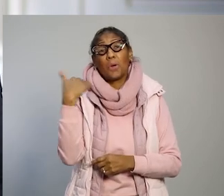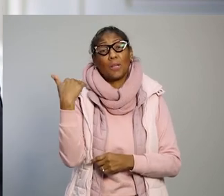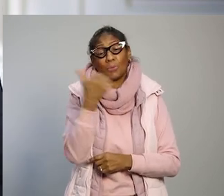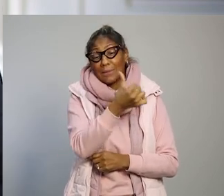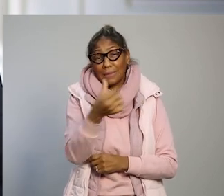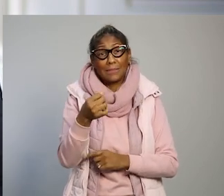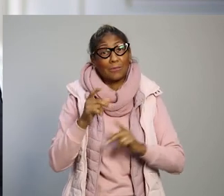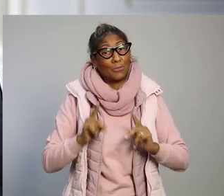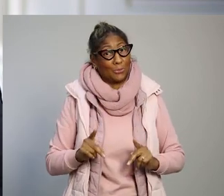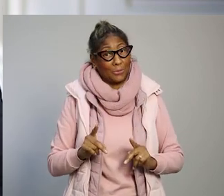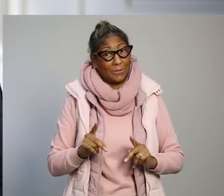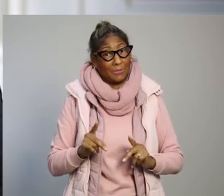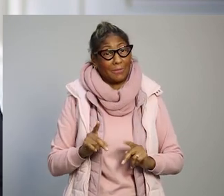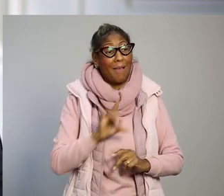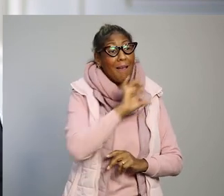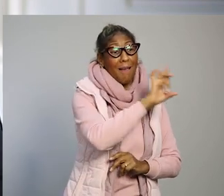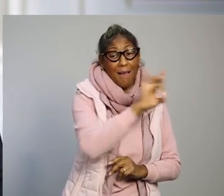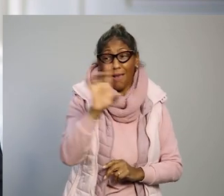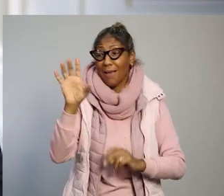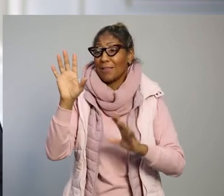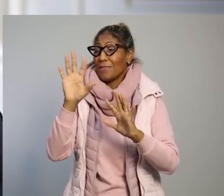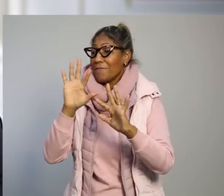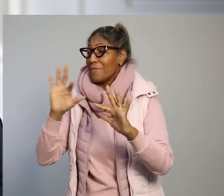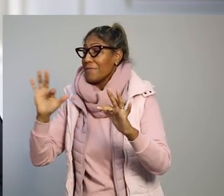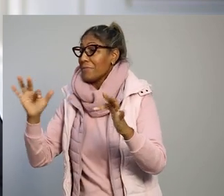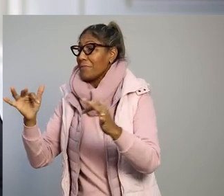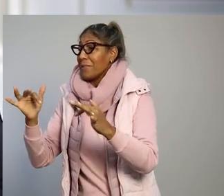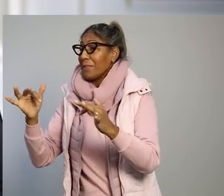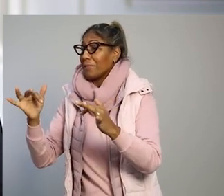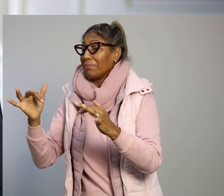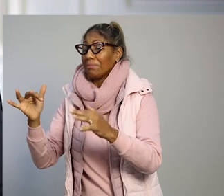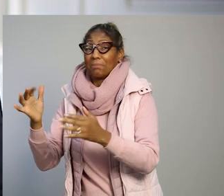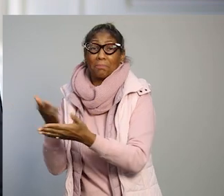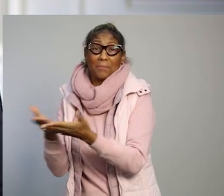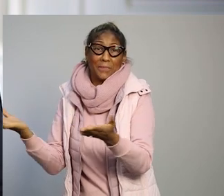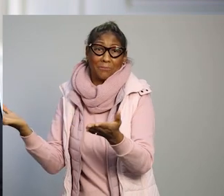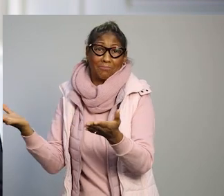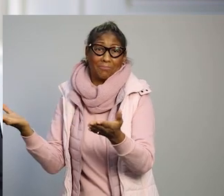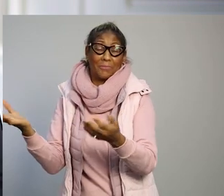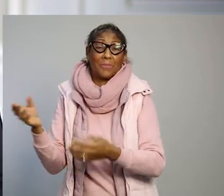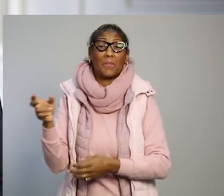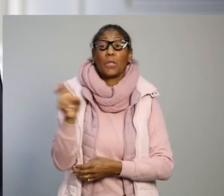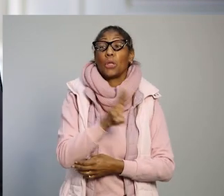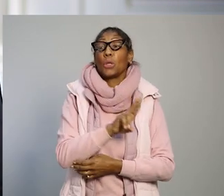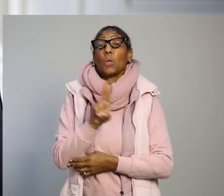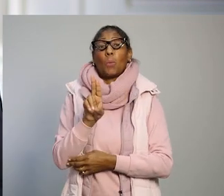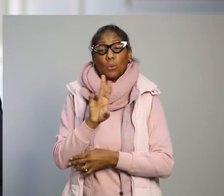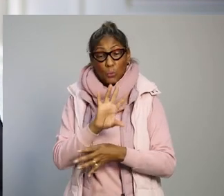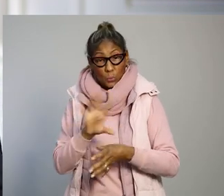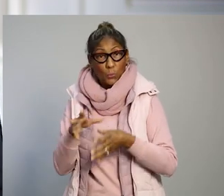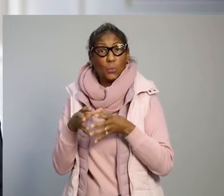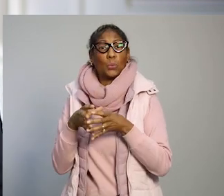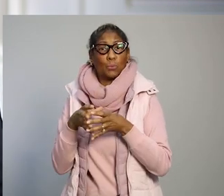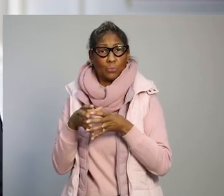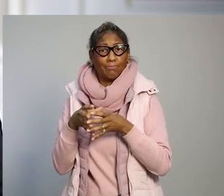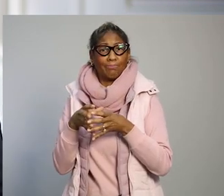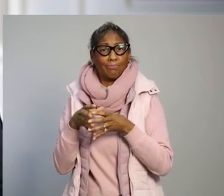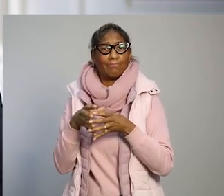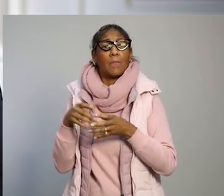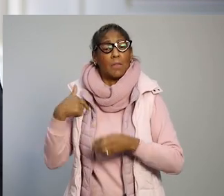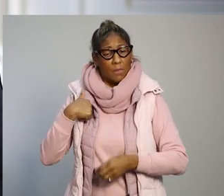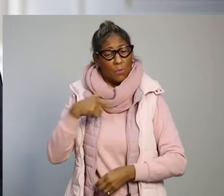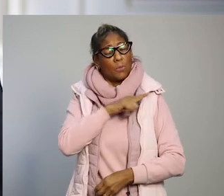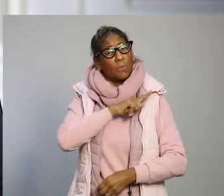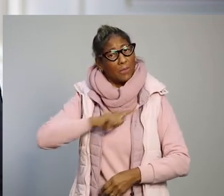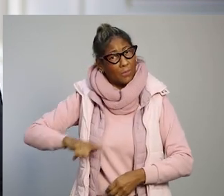diante dessas mortes. Cada perda é uma derrota coletiva. E por isso, em nome da nossa coletividade